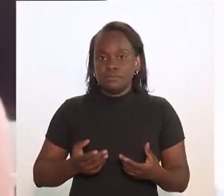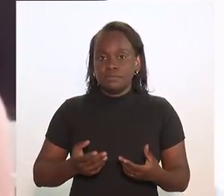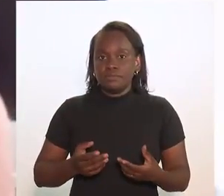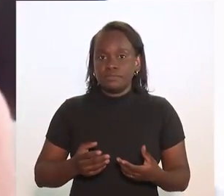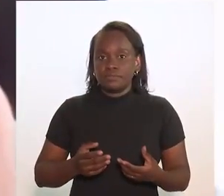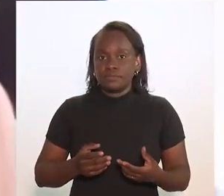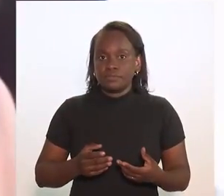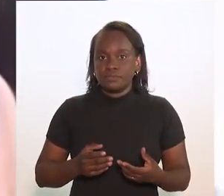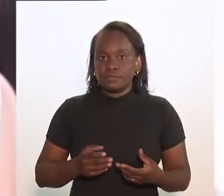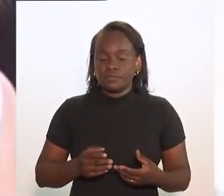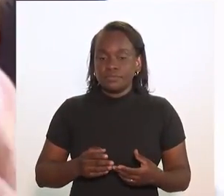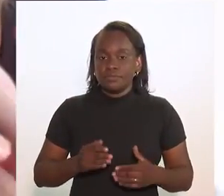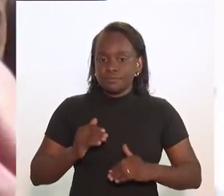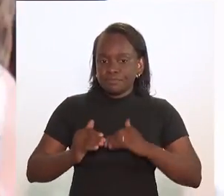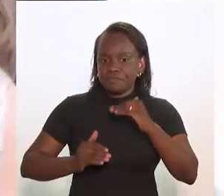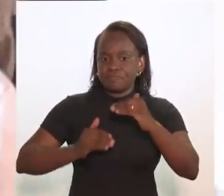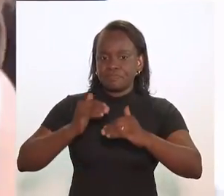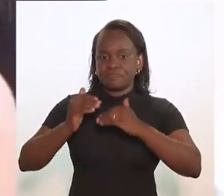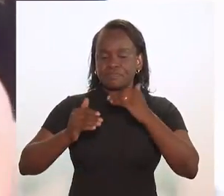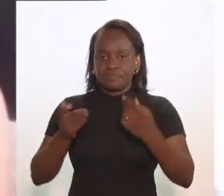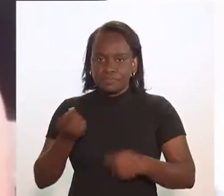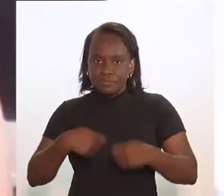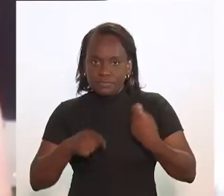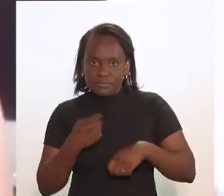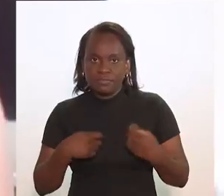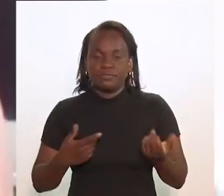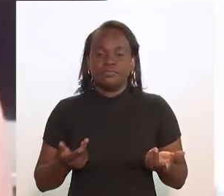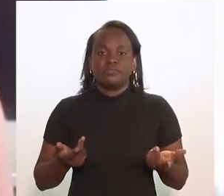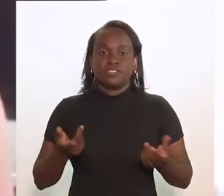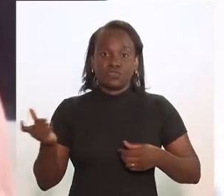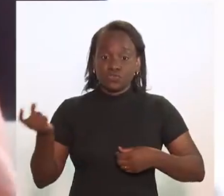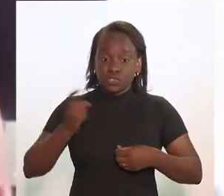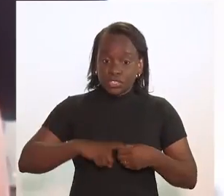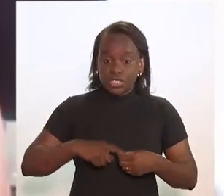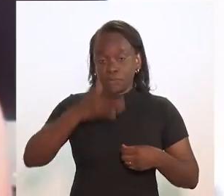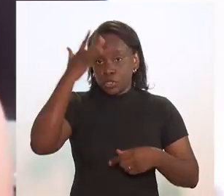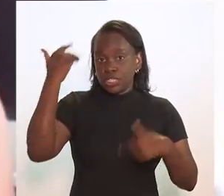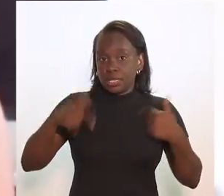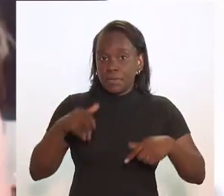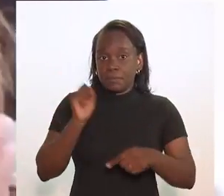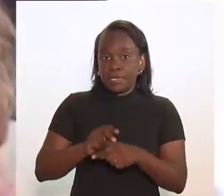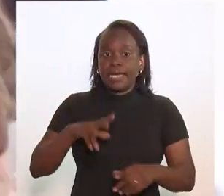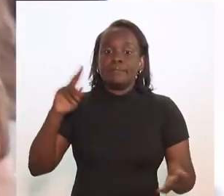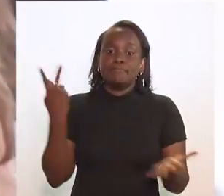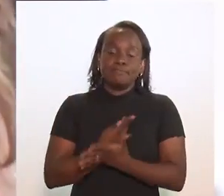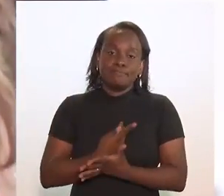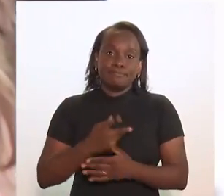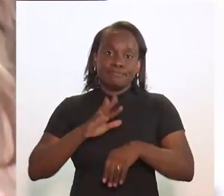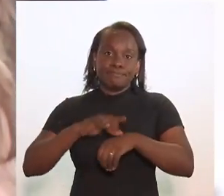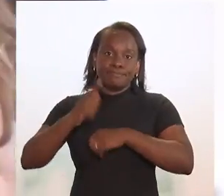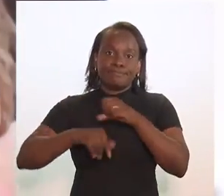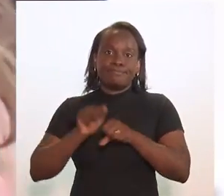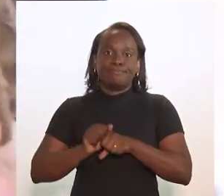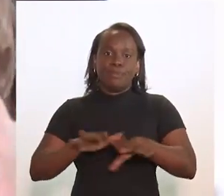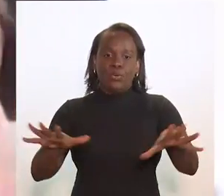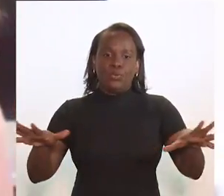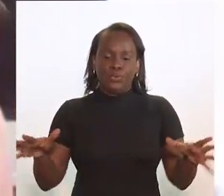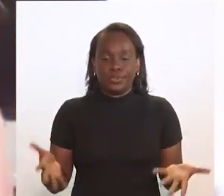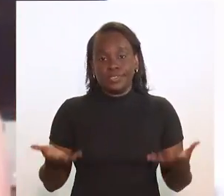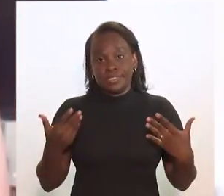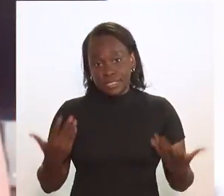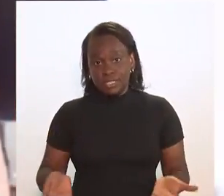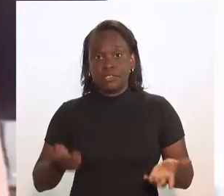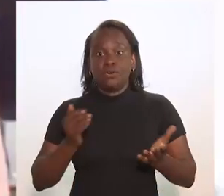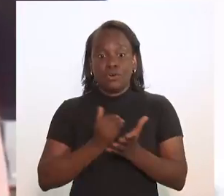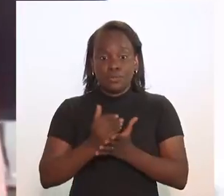crescer economicamente, né? Voltar a empregar, e aí veio a pandemia, e como você falou, nos